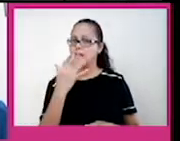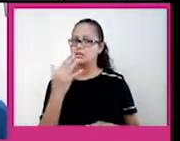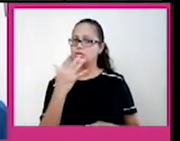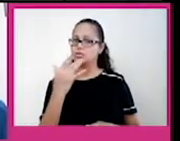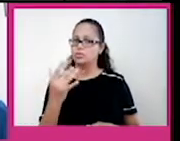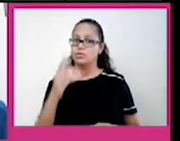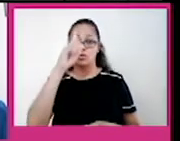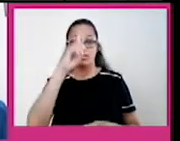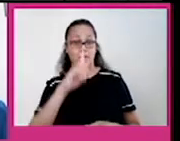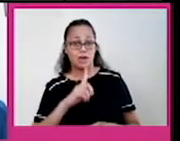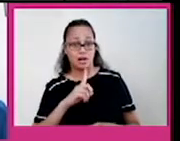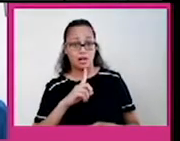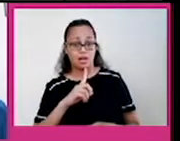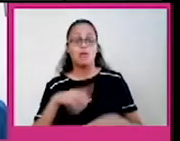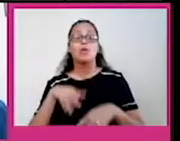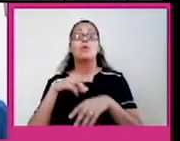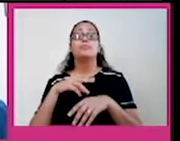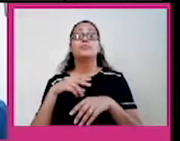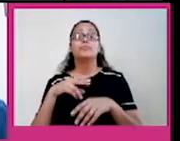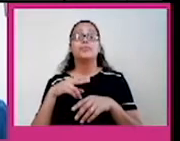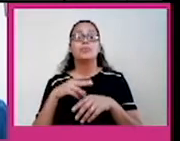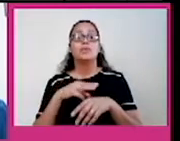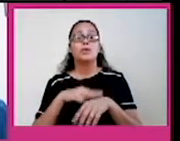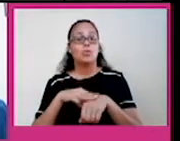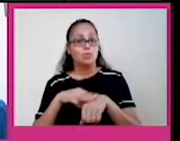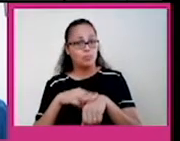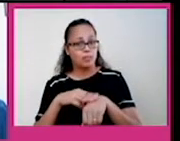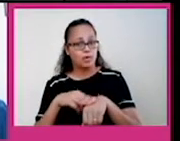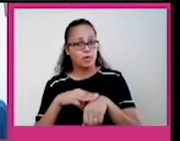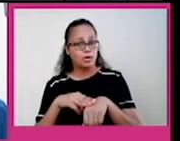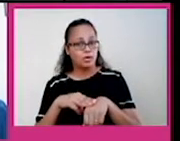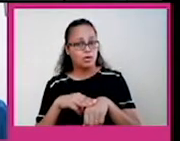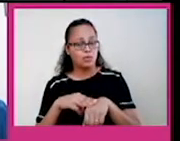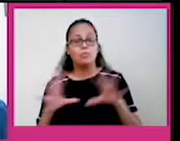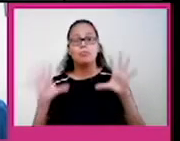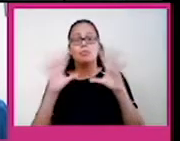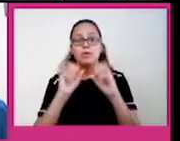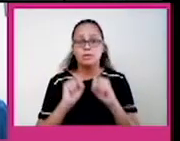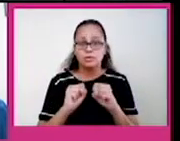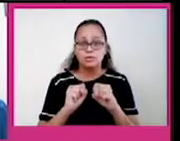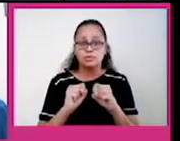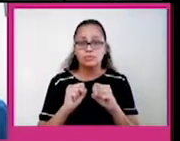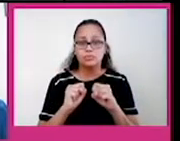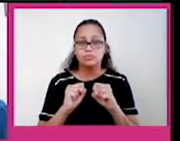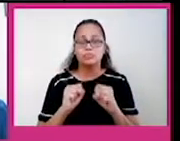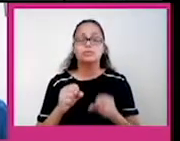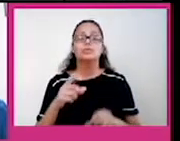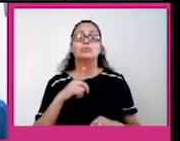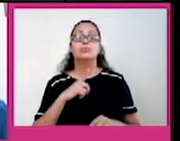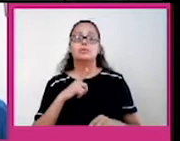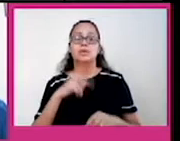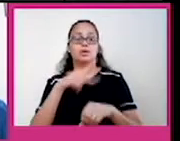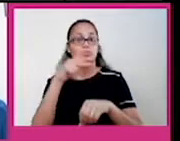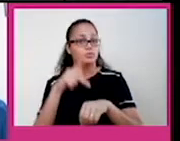desde um amarelo até um marrom mais escuro, há a indicação do relevo. Nas tonalidades mais escuras estão as porções do país em